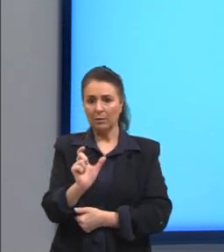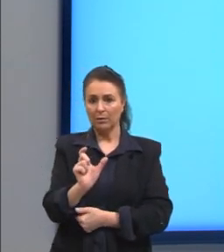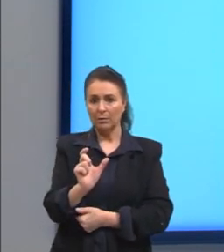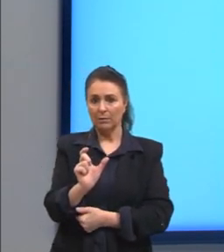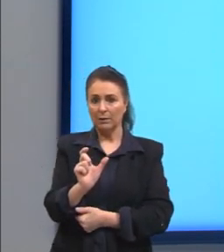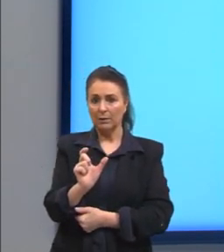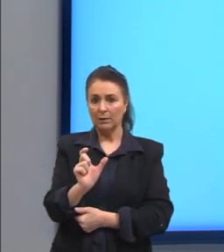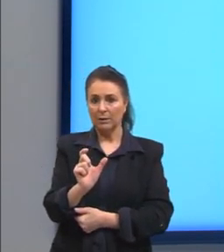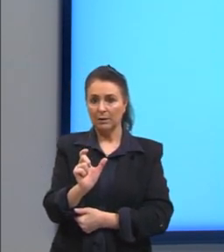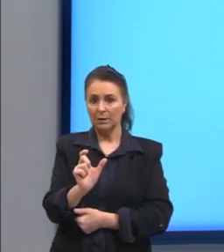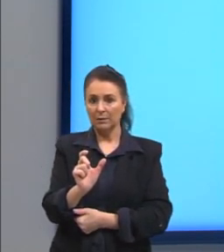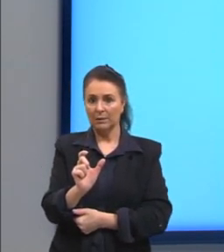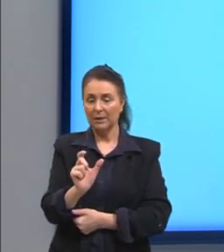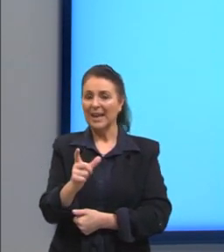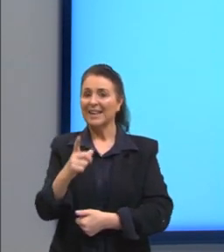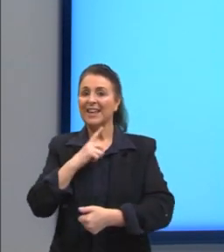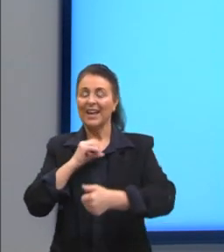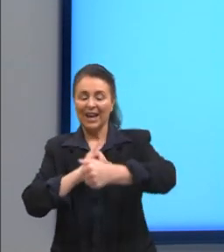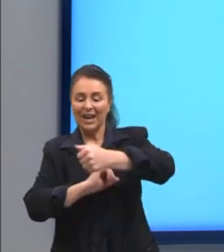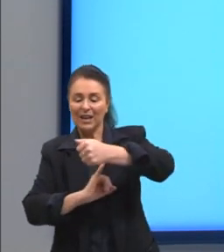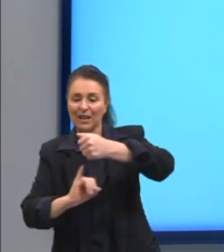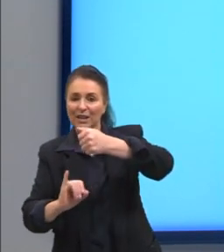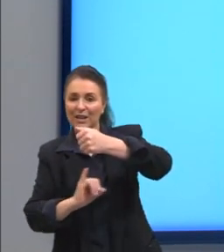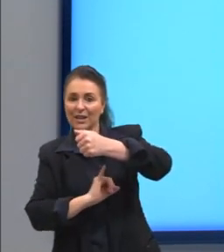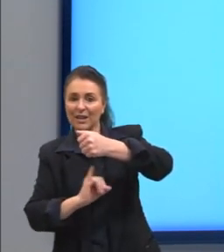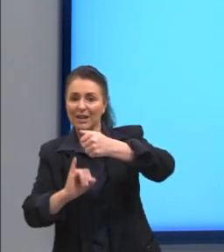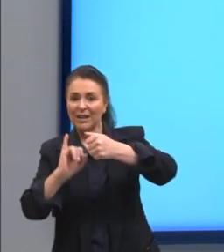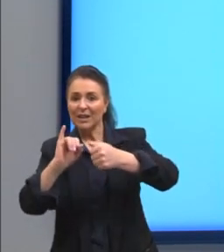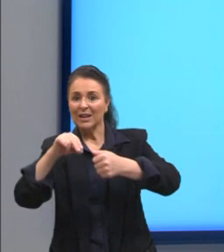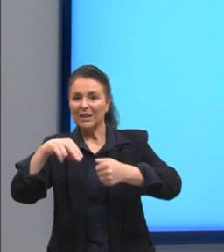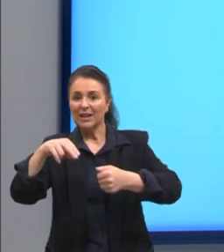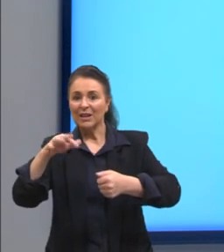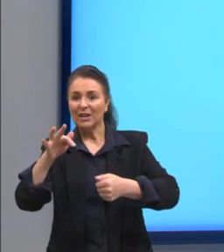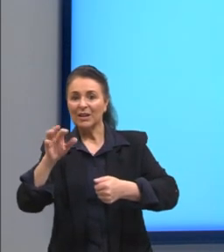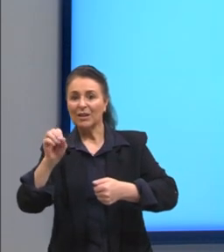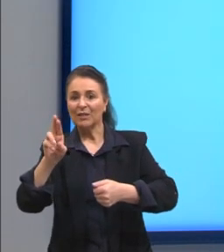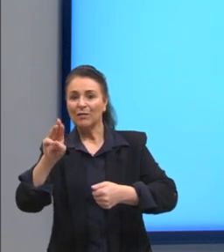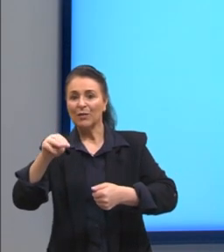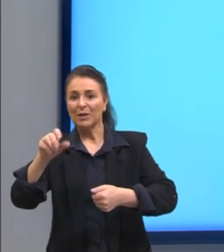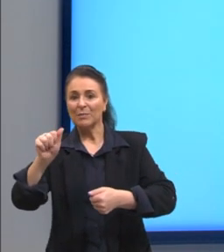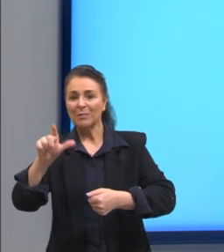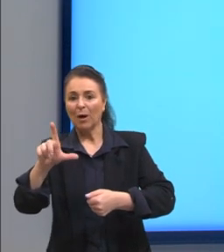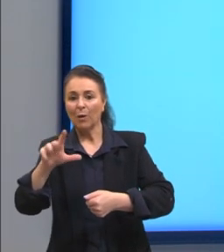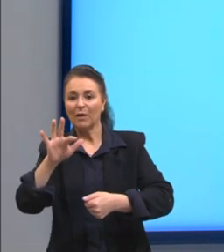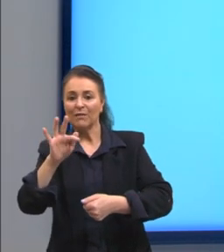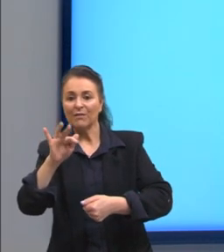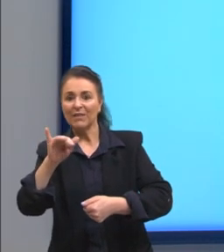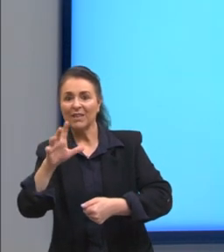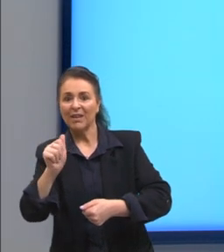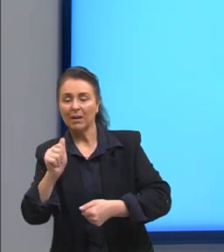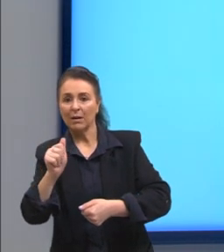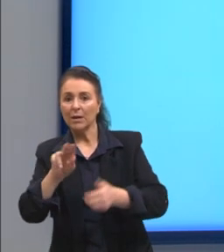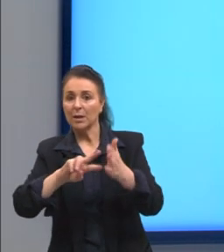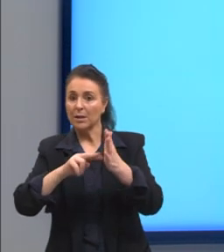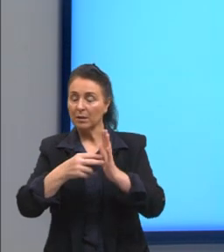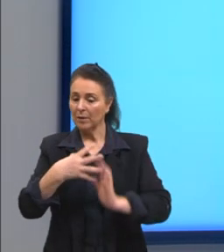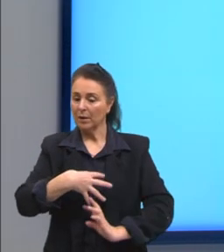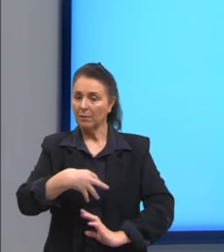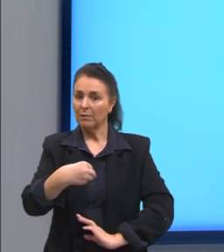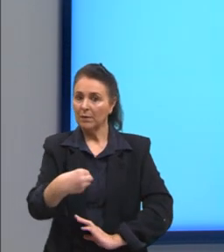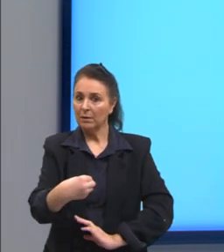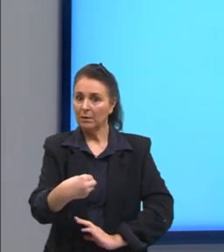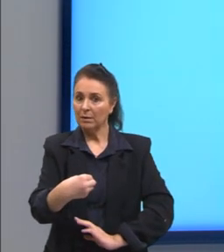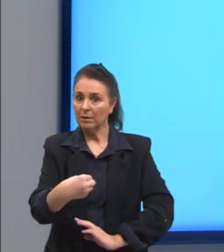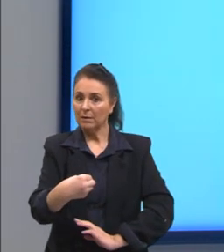mais de informalidade. O fia. E esse fia, aqui no caso, vai ser